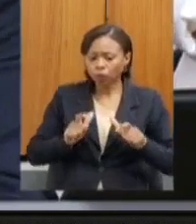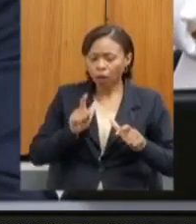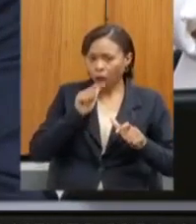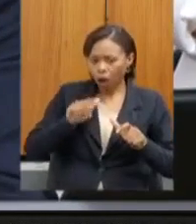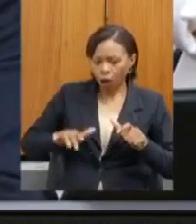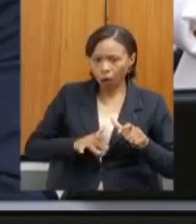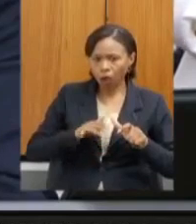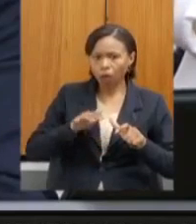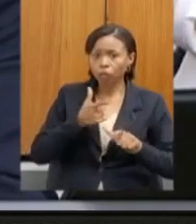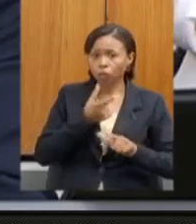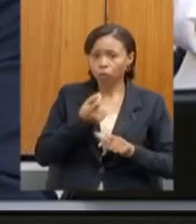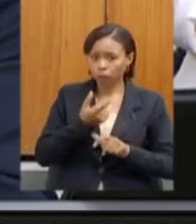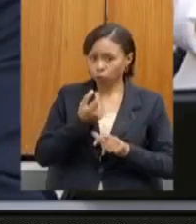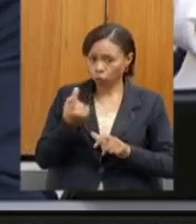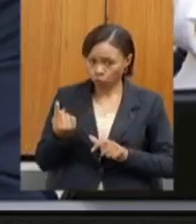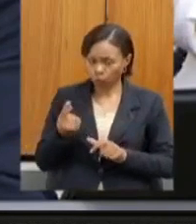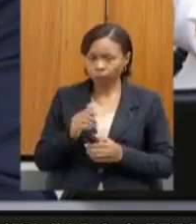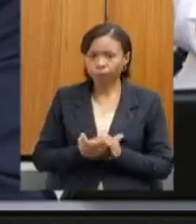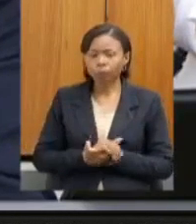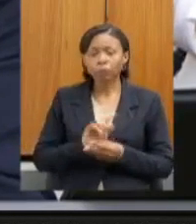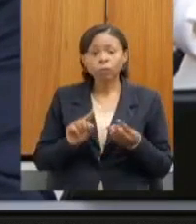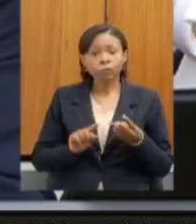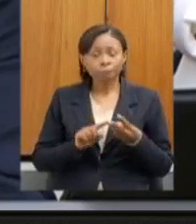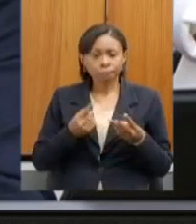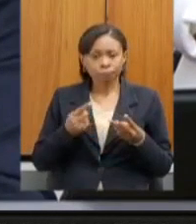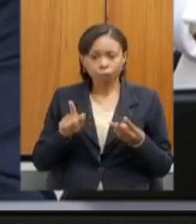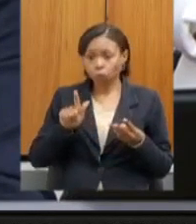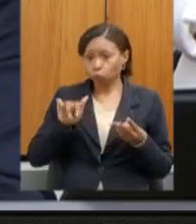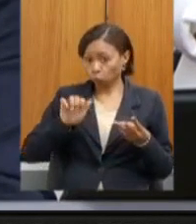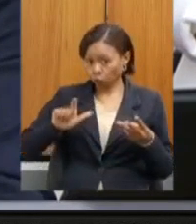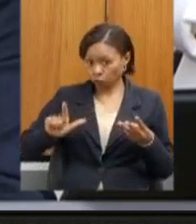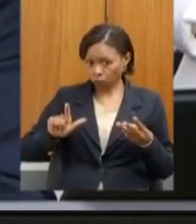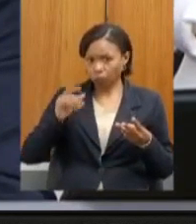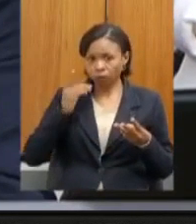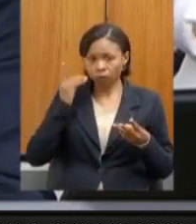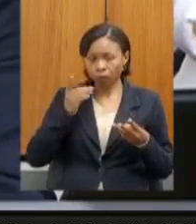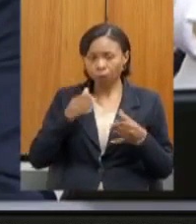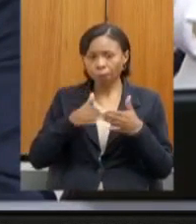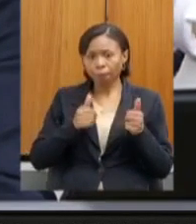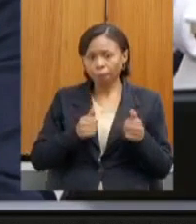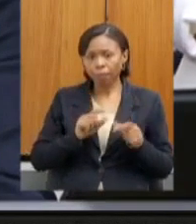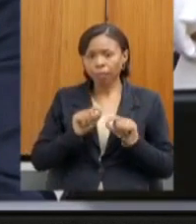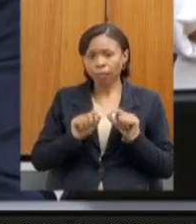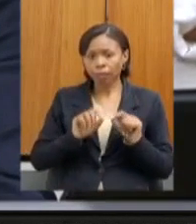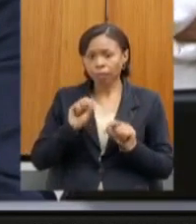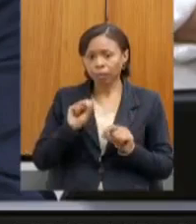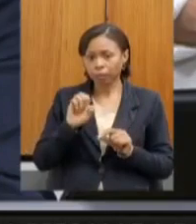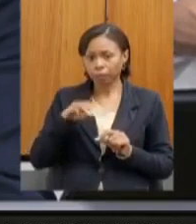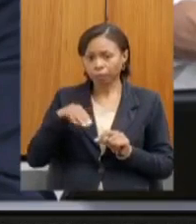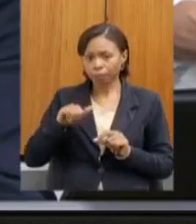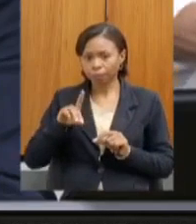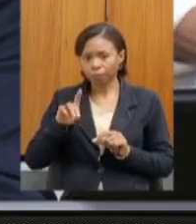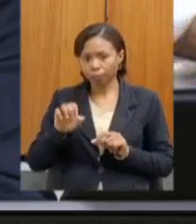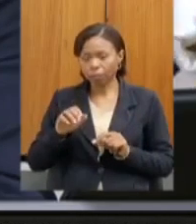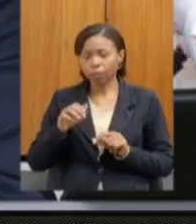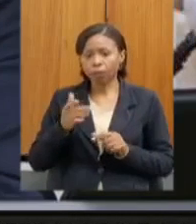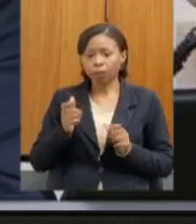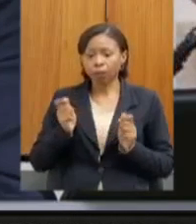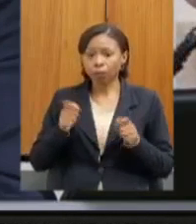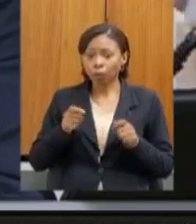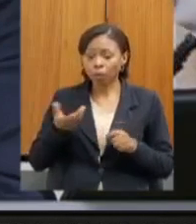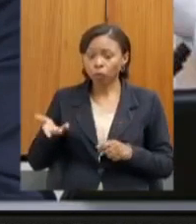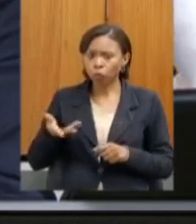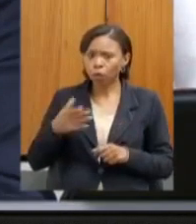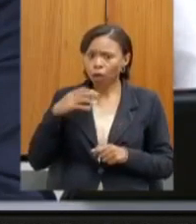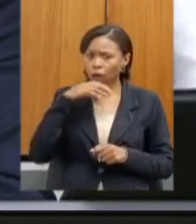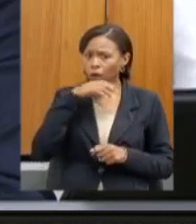E último requerimento, deputado Gil Pereira, requer que seja encaminhada à SEMAD pedido de providências para garantir a celeridade das análises do